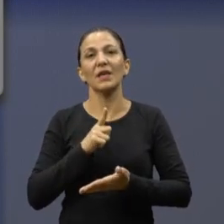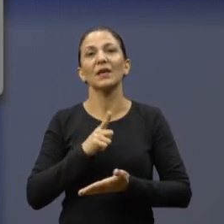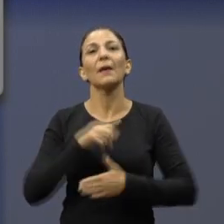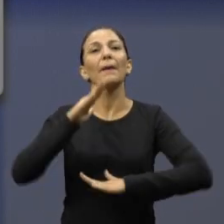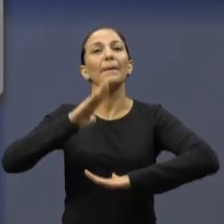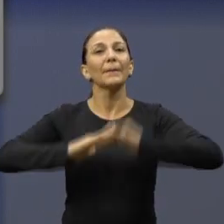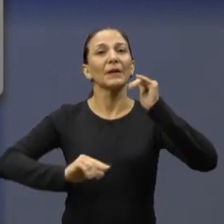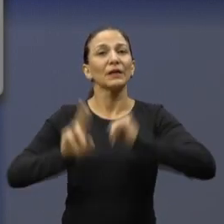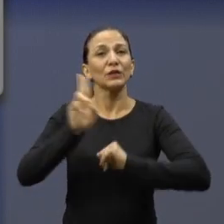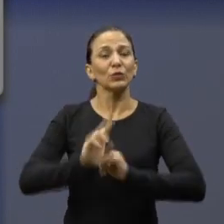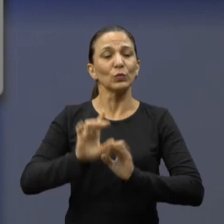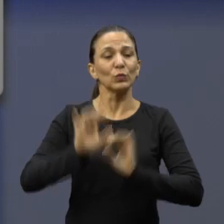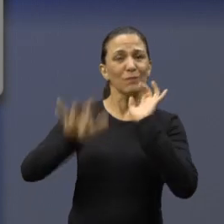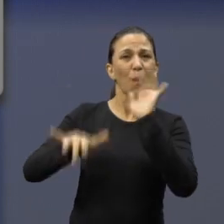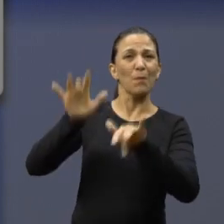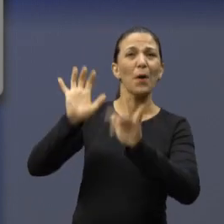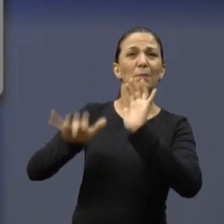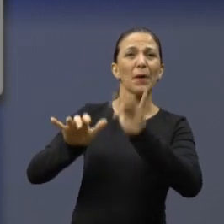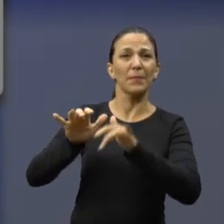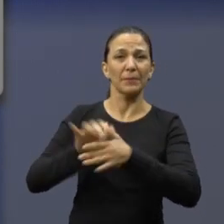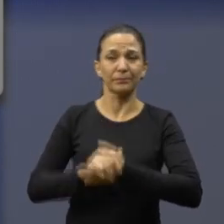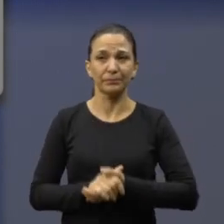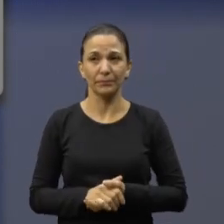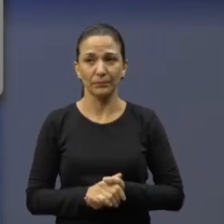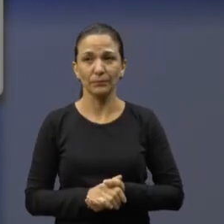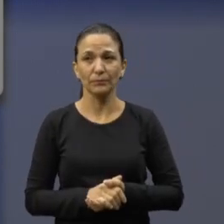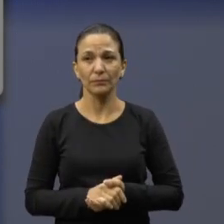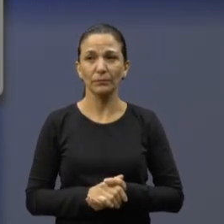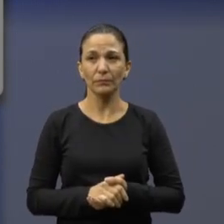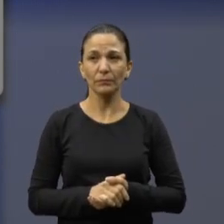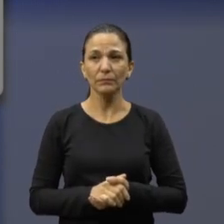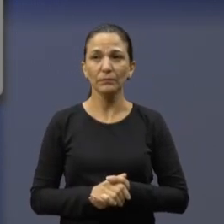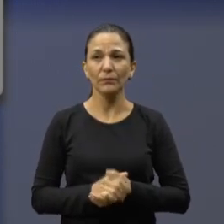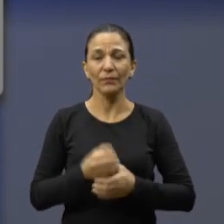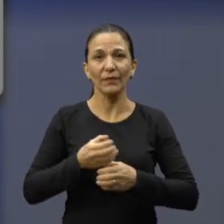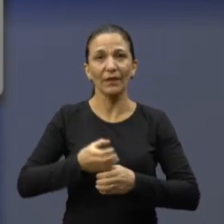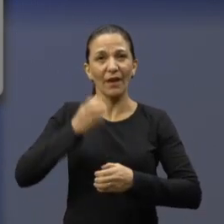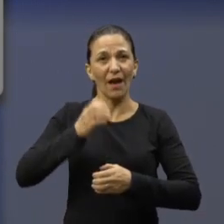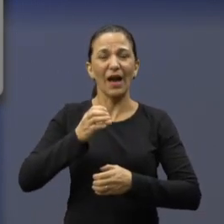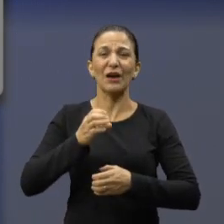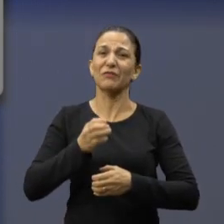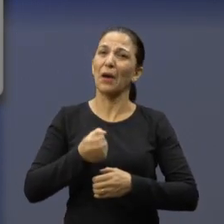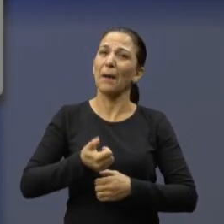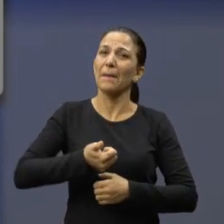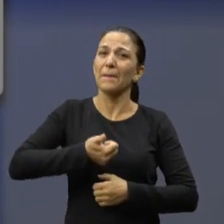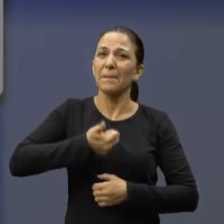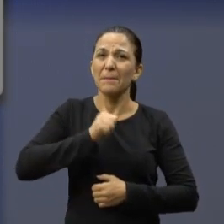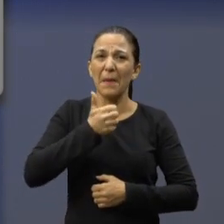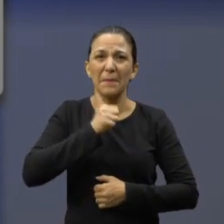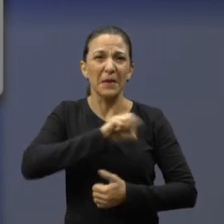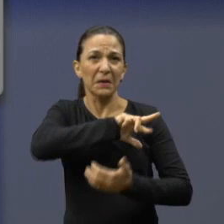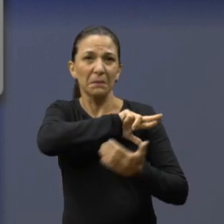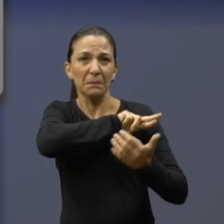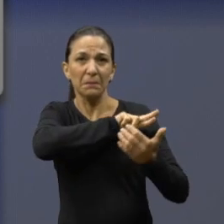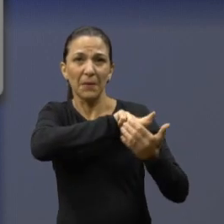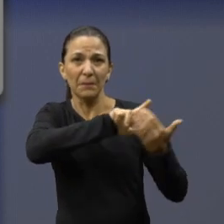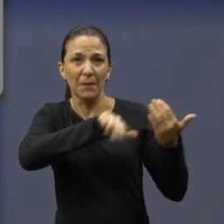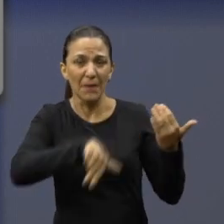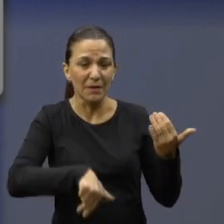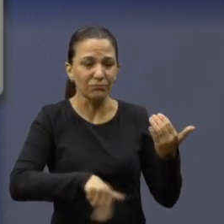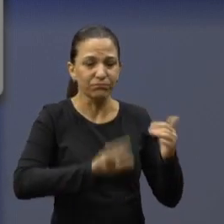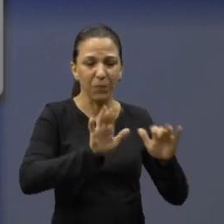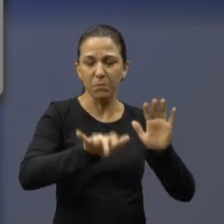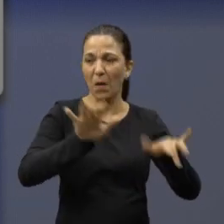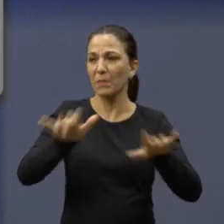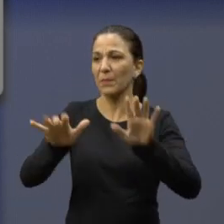uso e o descarte daquele local. Observem. Garrafas de uísque, vodka, pinga, energético, estão espalhados por toda